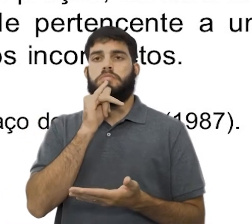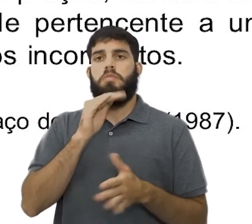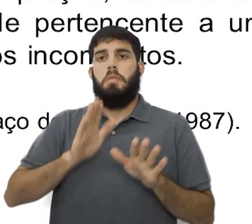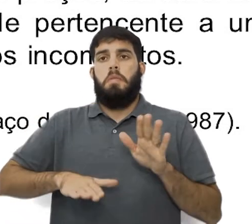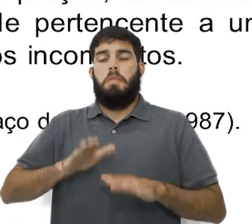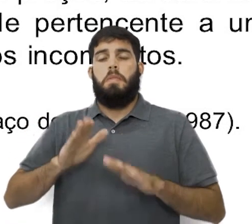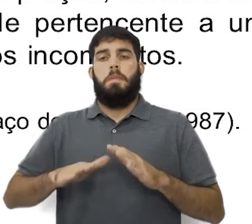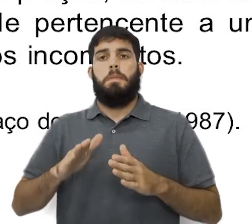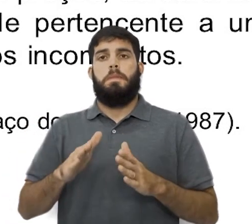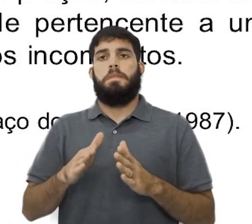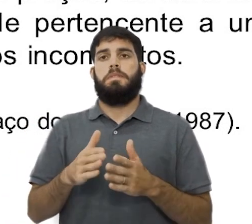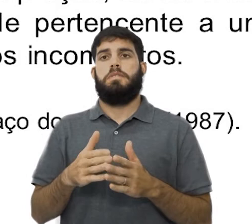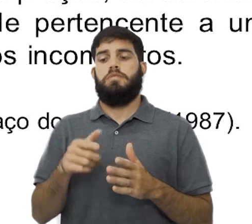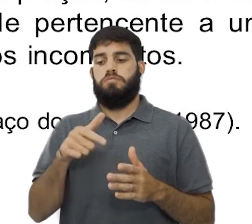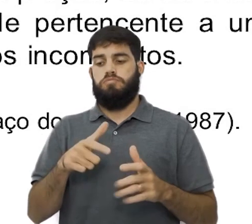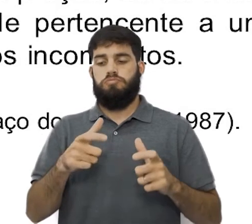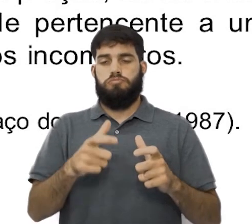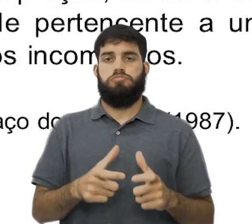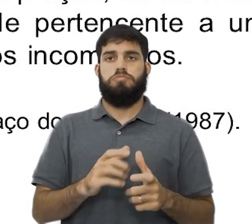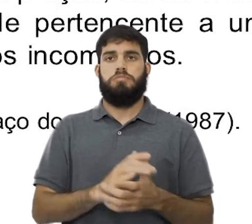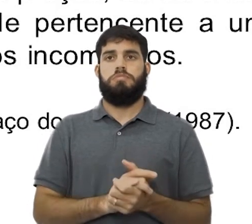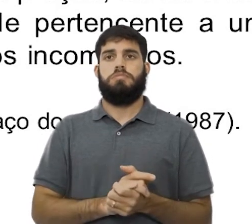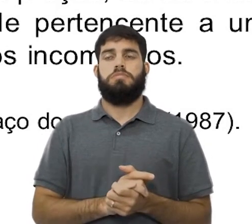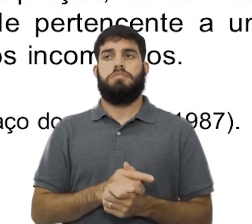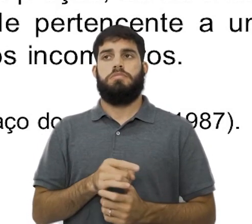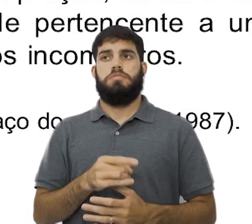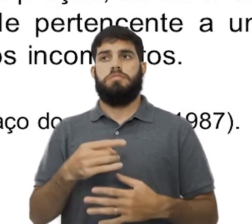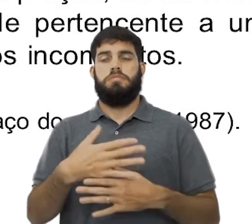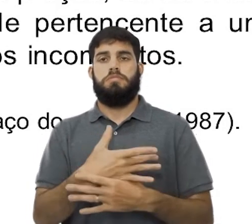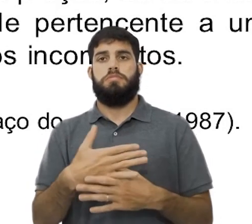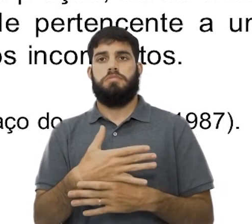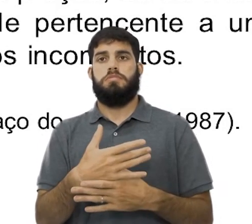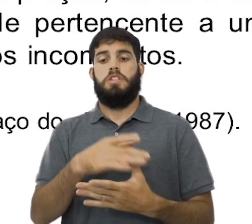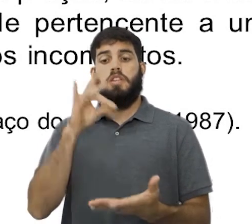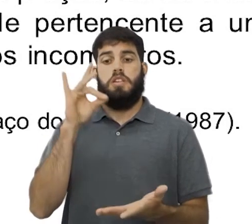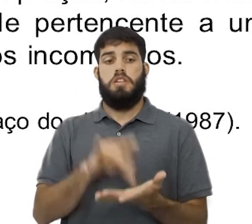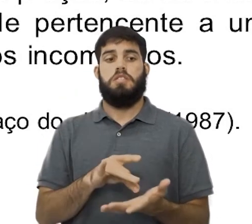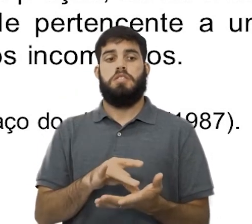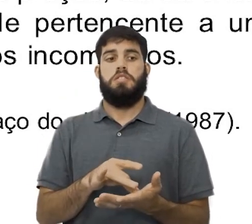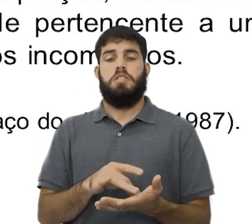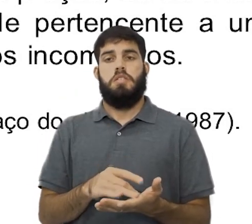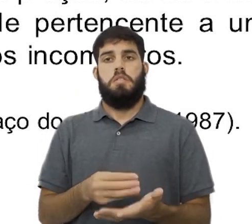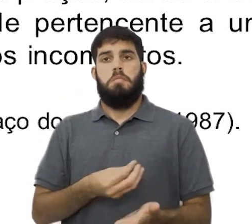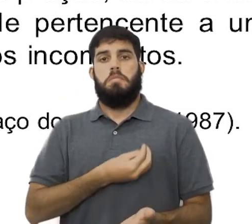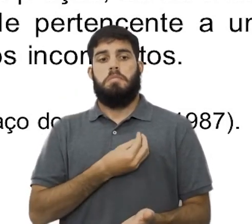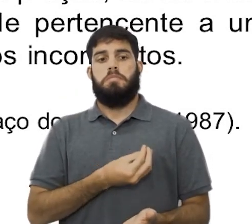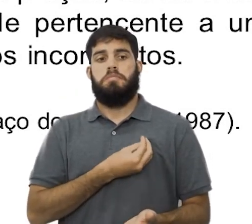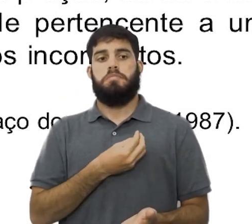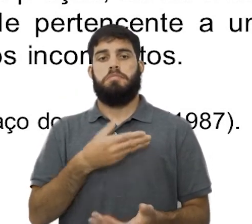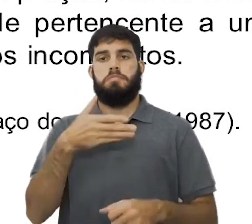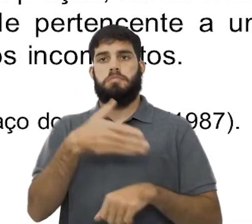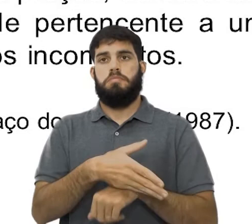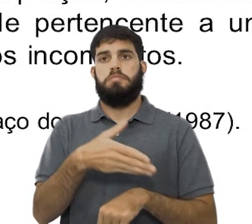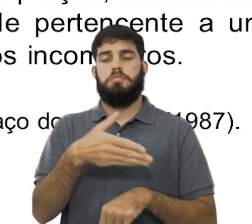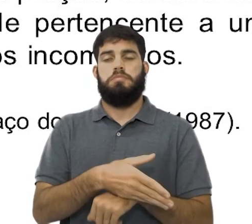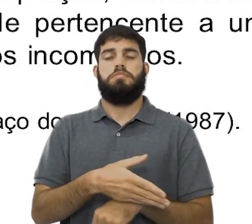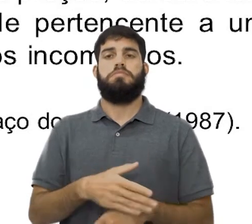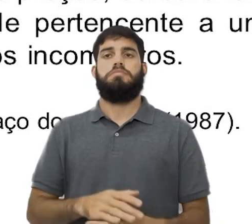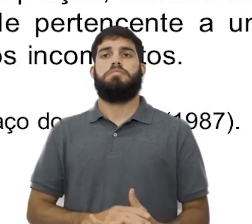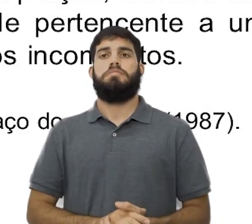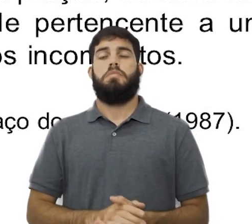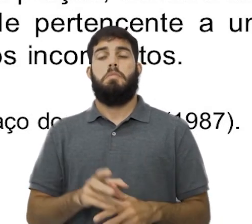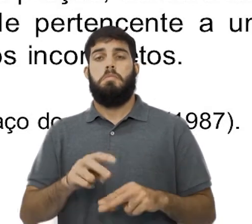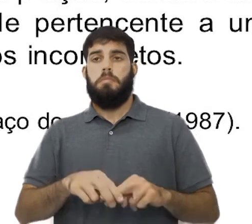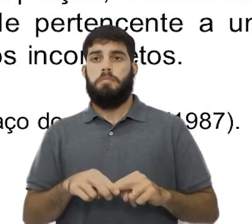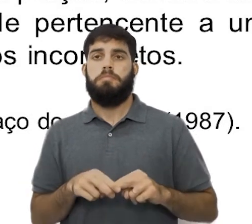local. Para estes, a cidade ou rede urbana é uma realidade pertencente a um sonho insatisfeito.